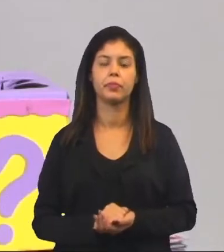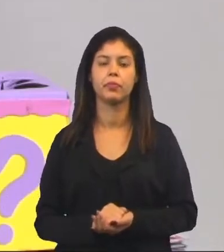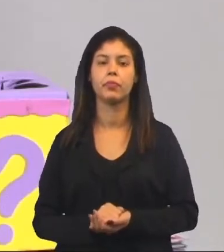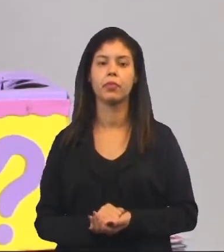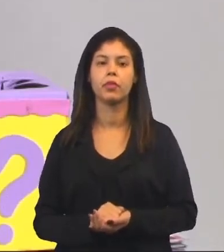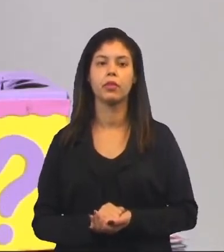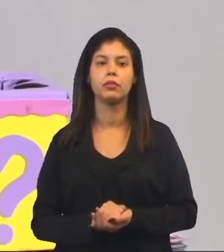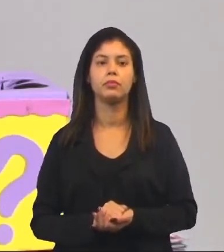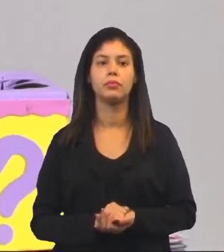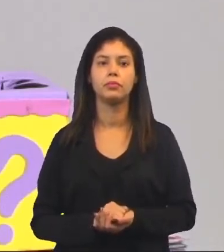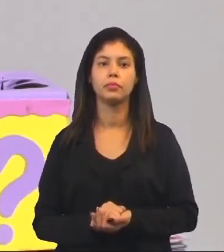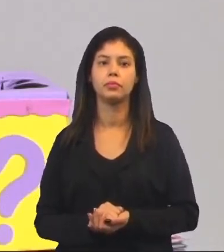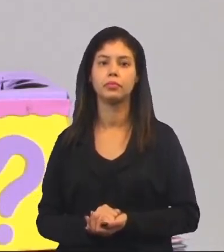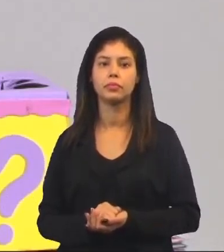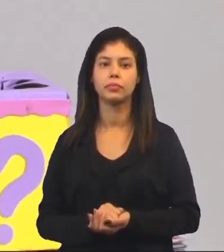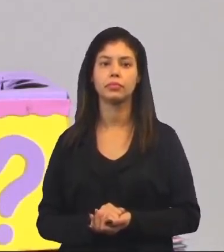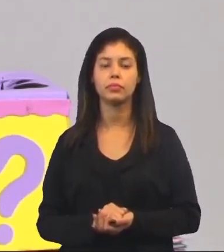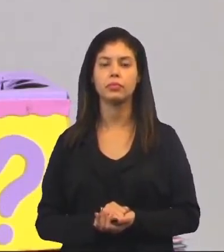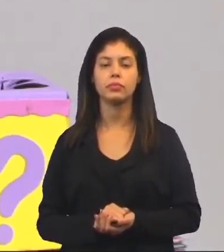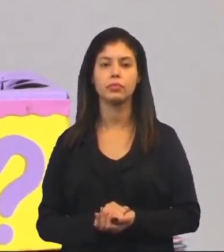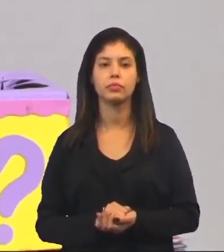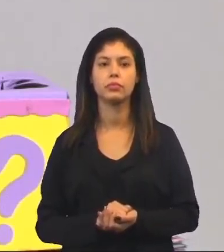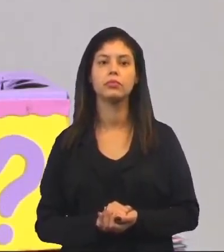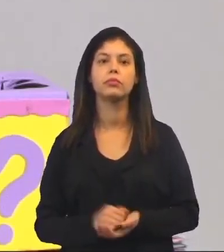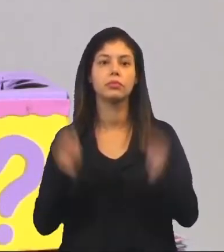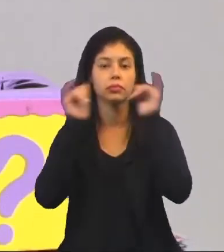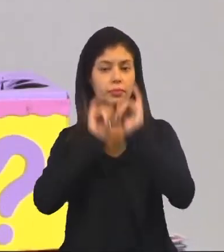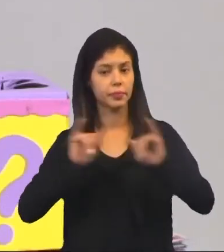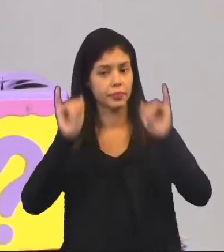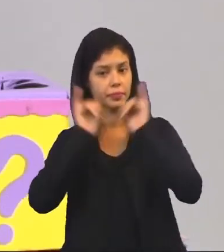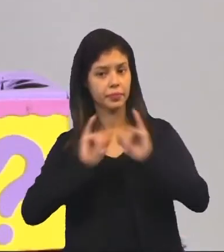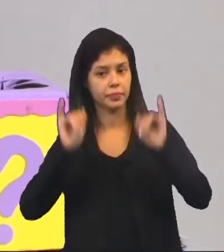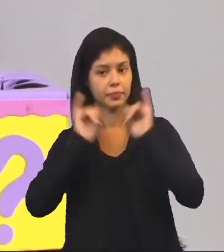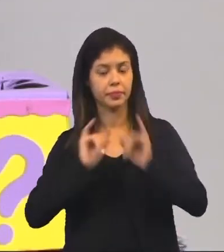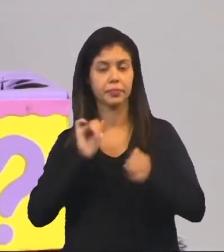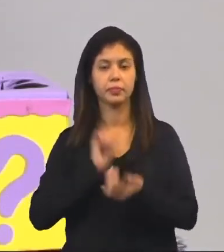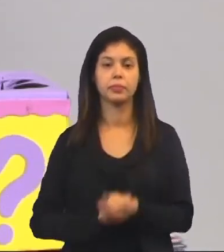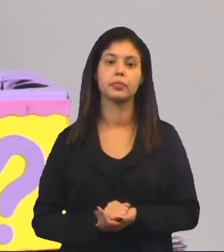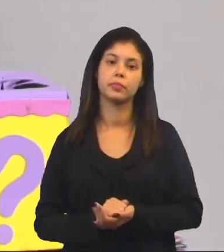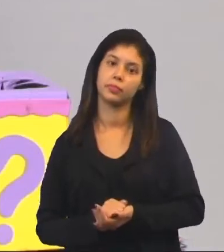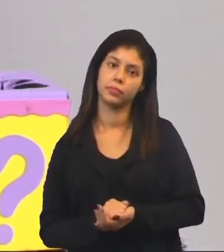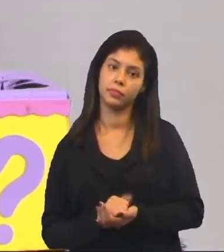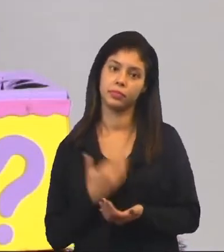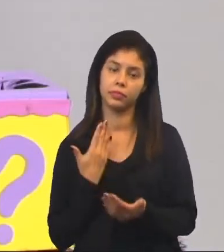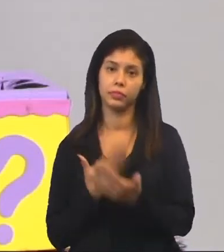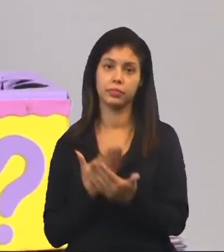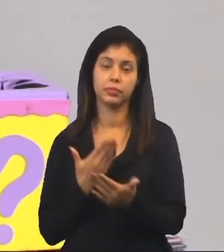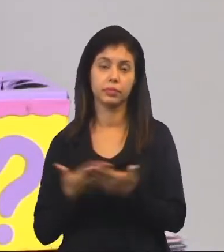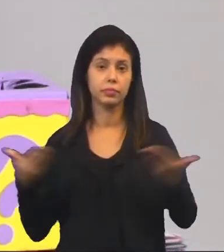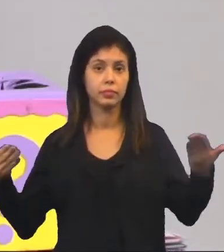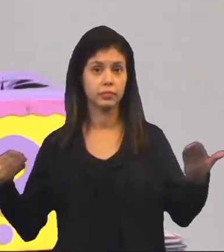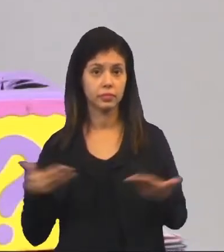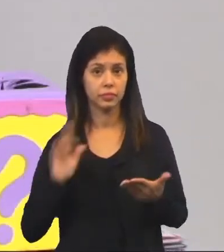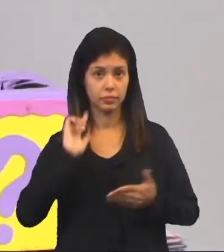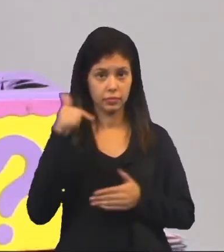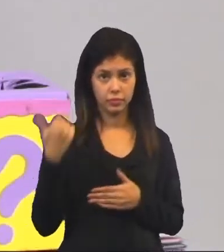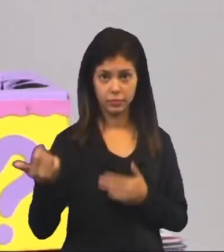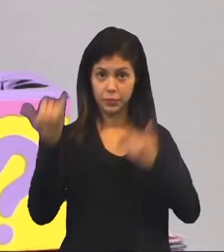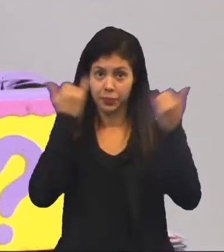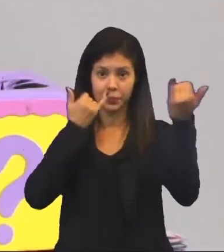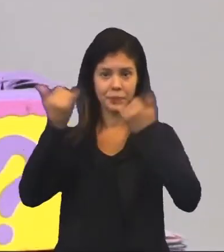o anúncio. Nós vamos estudar agora uma